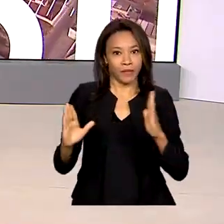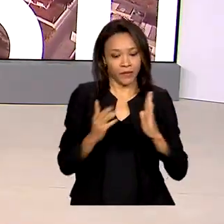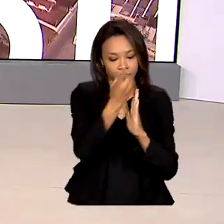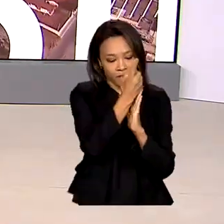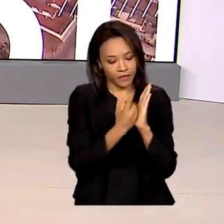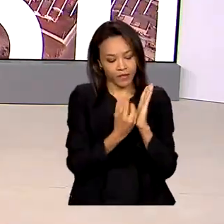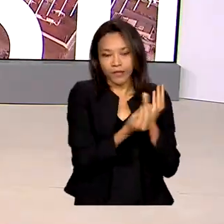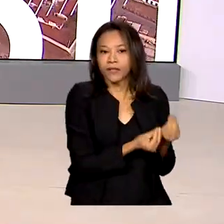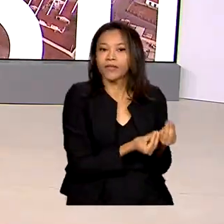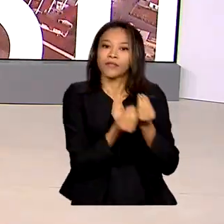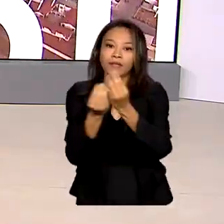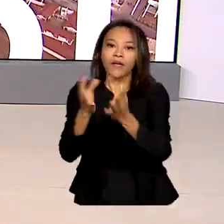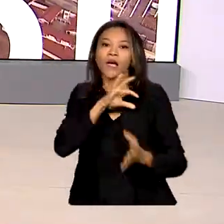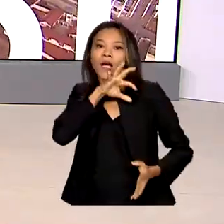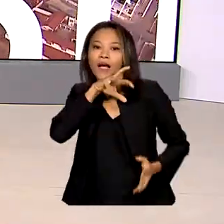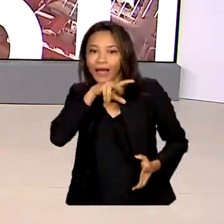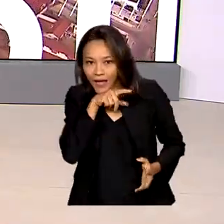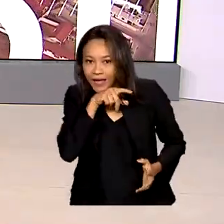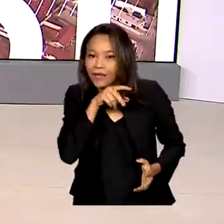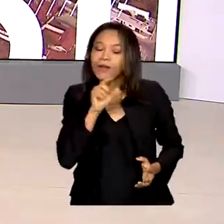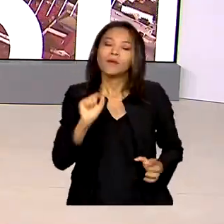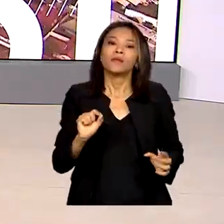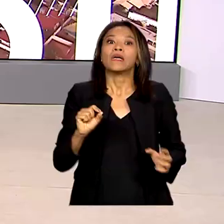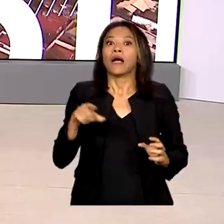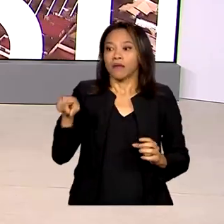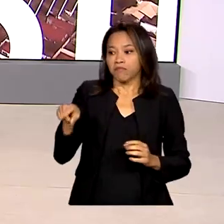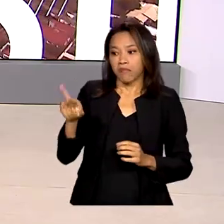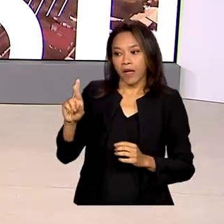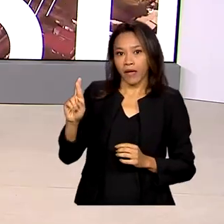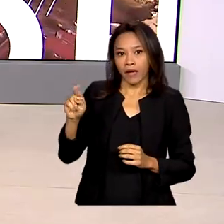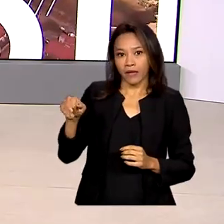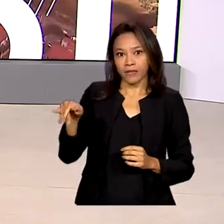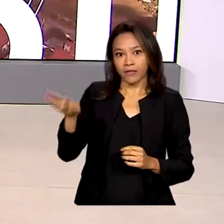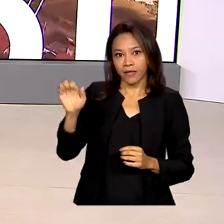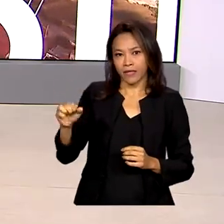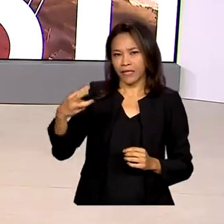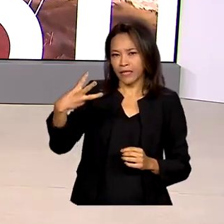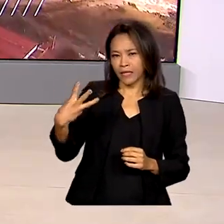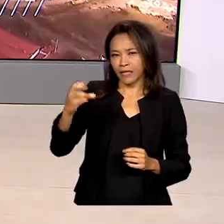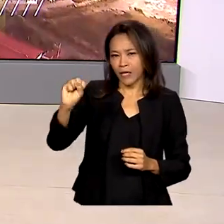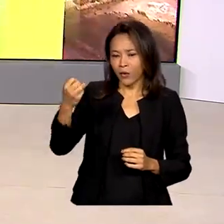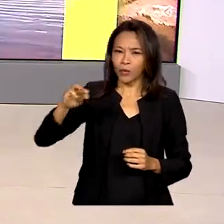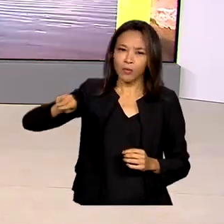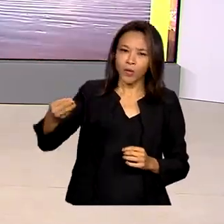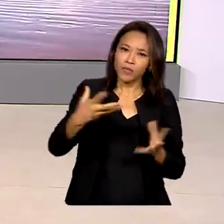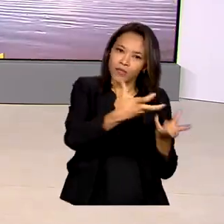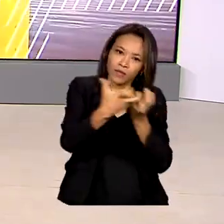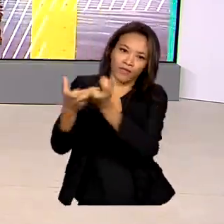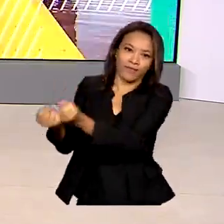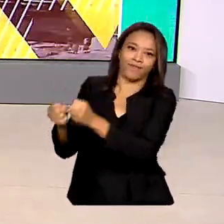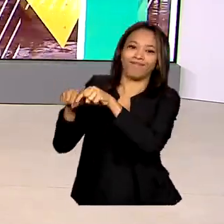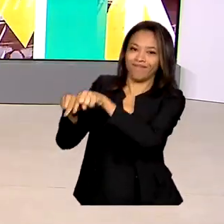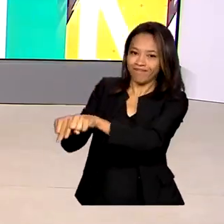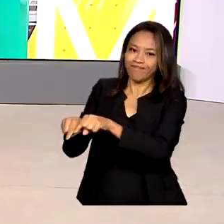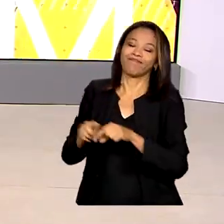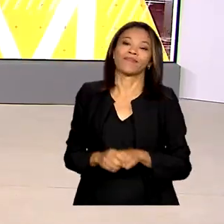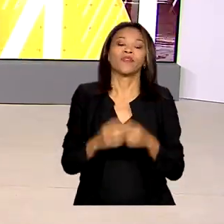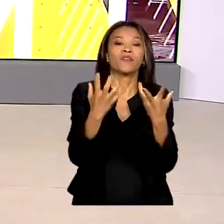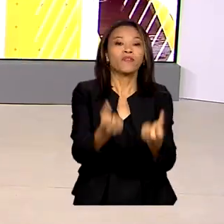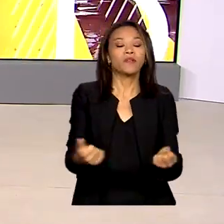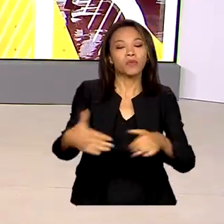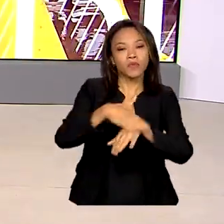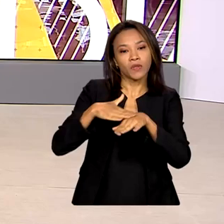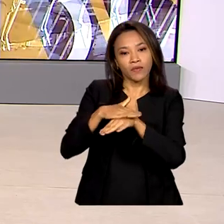Imposto de Renda. A Receita estima que mais de 38 milhões de documentos serão enviados. Vamos conversar com o